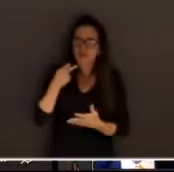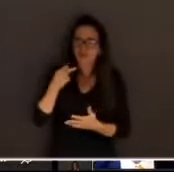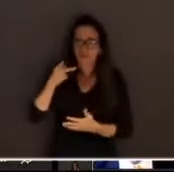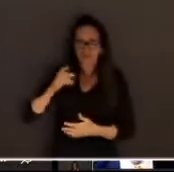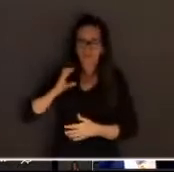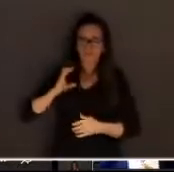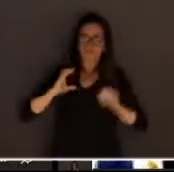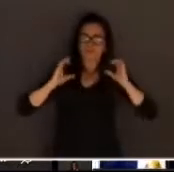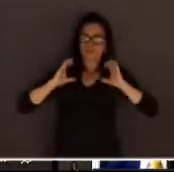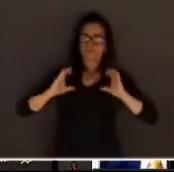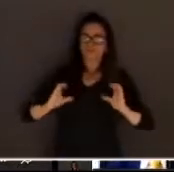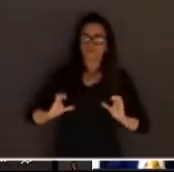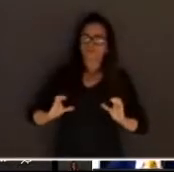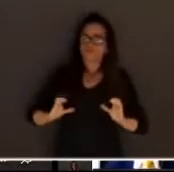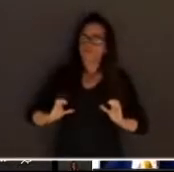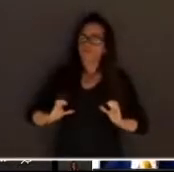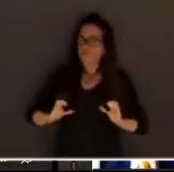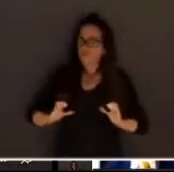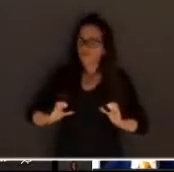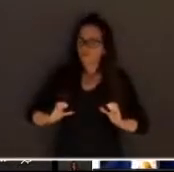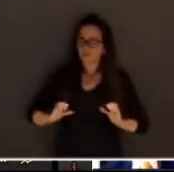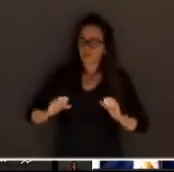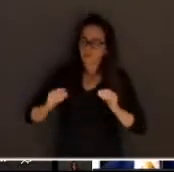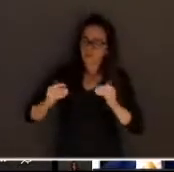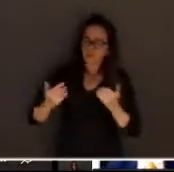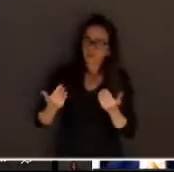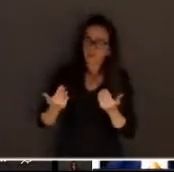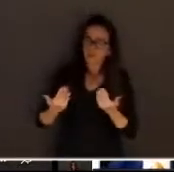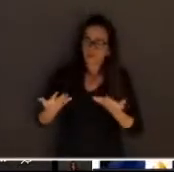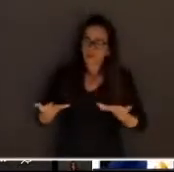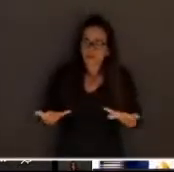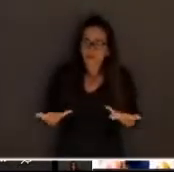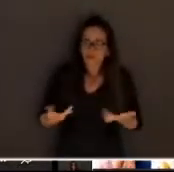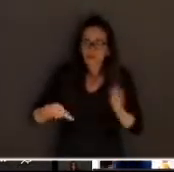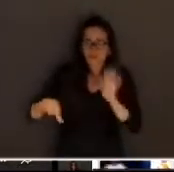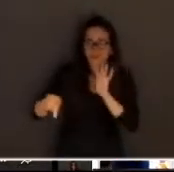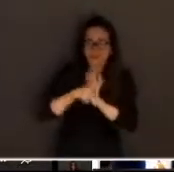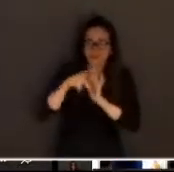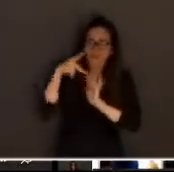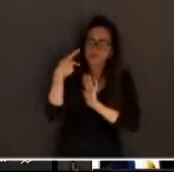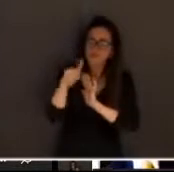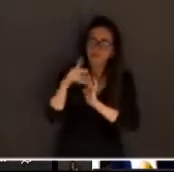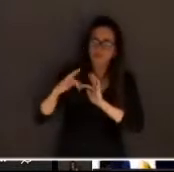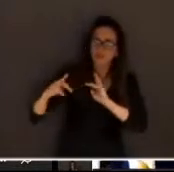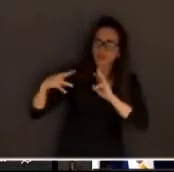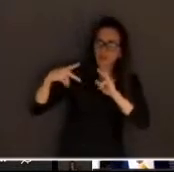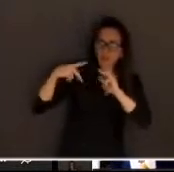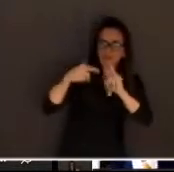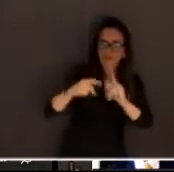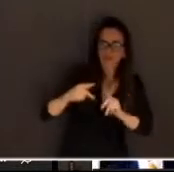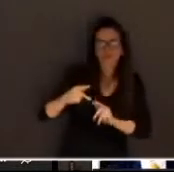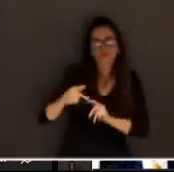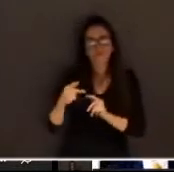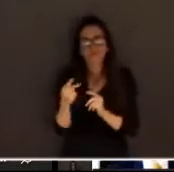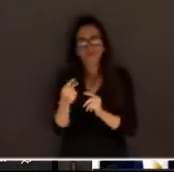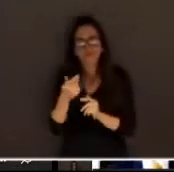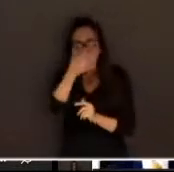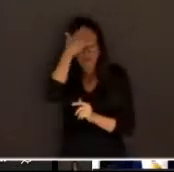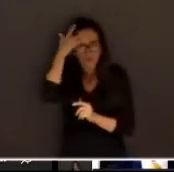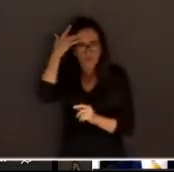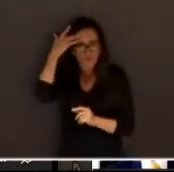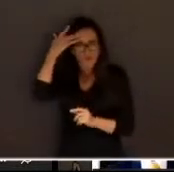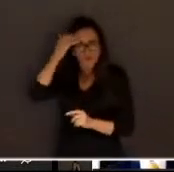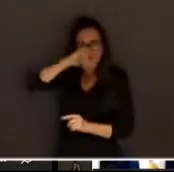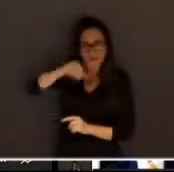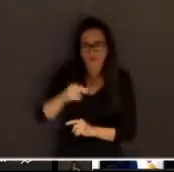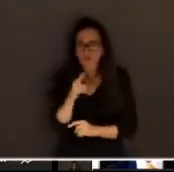jurados. Eu dedico este nosso encontro a todos os jurados, a todas as juradas que